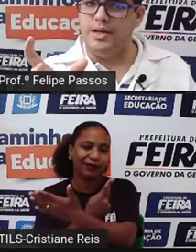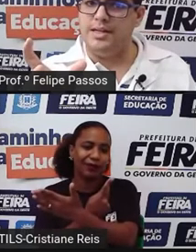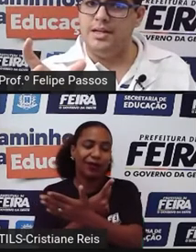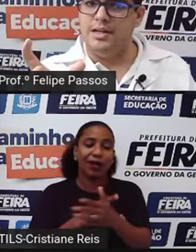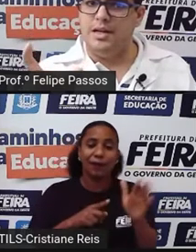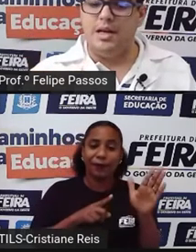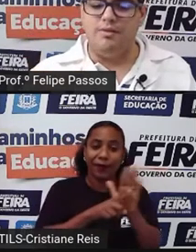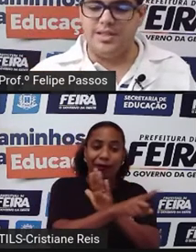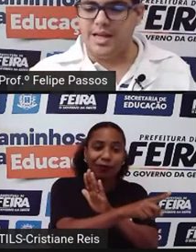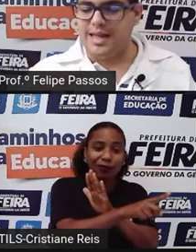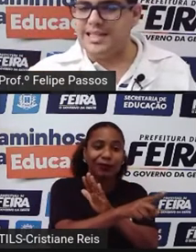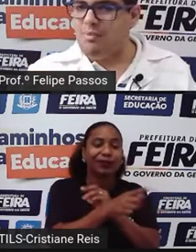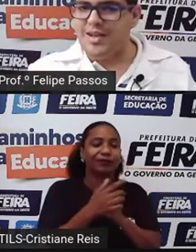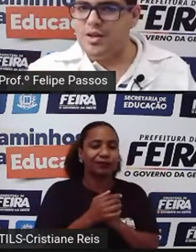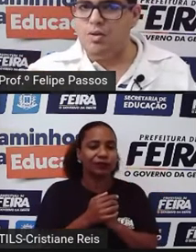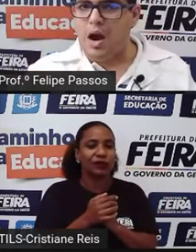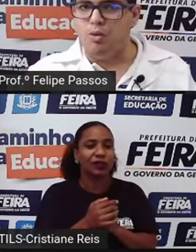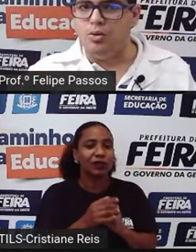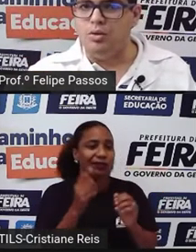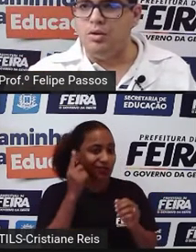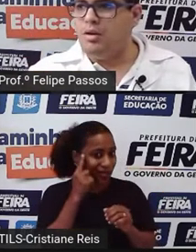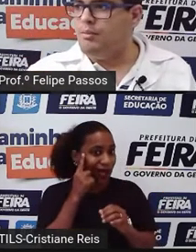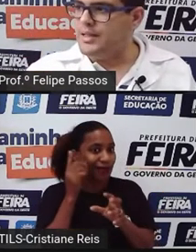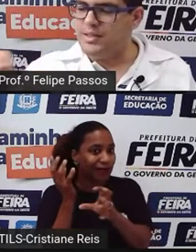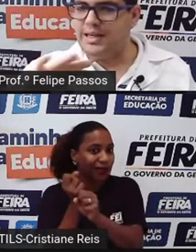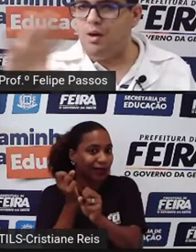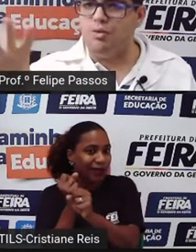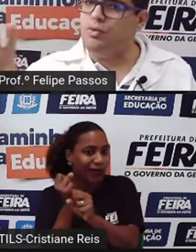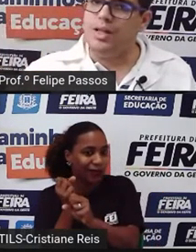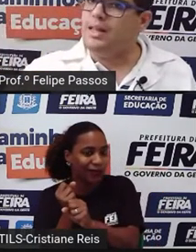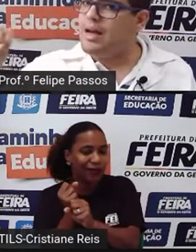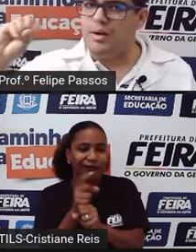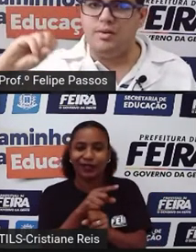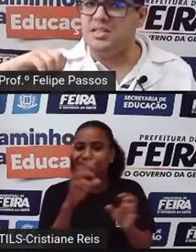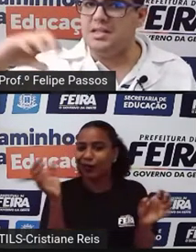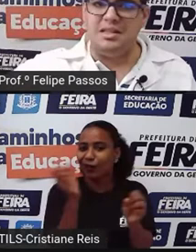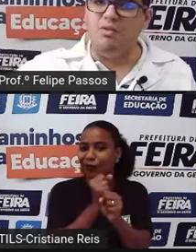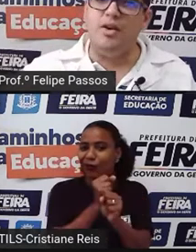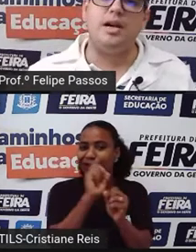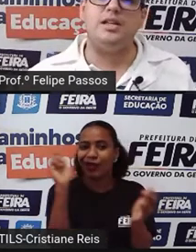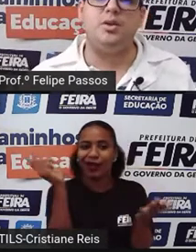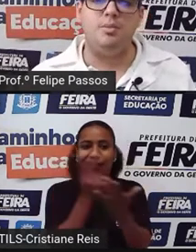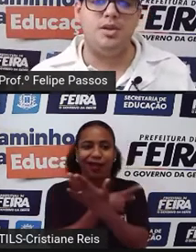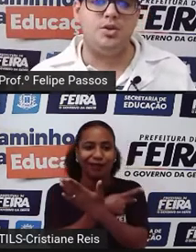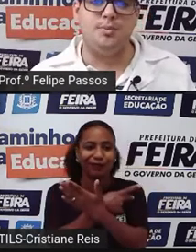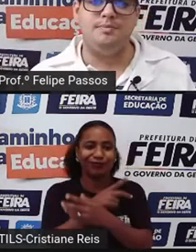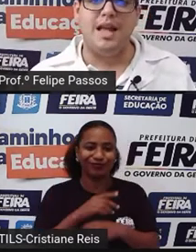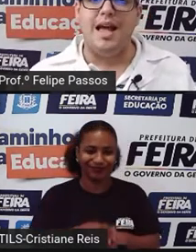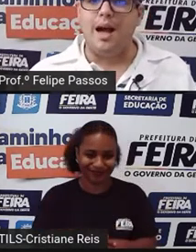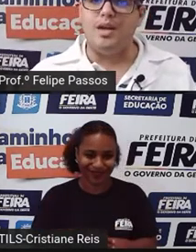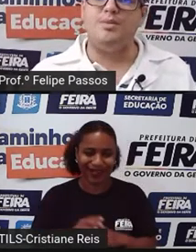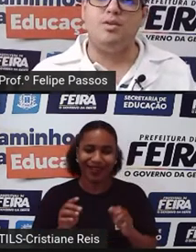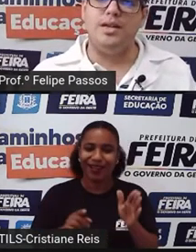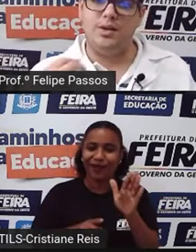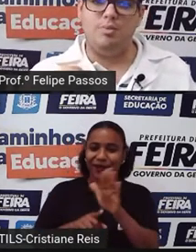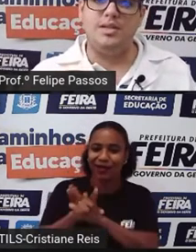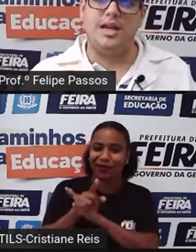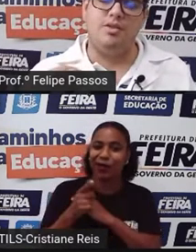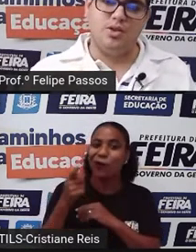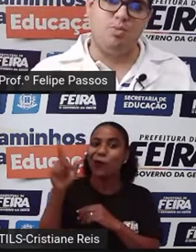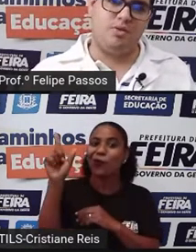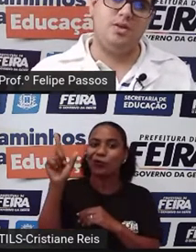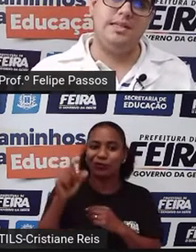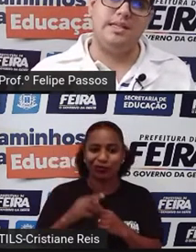uma coisa, você até sabe fazer o cálculo, mas você calcula lá uma coisa que não foi o que a questão lhe pediu. A mesma coisa eu